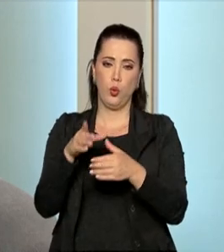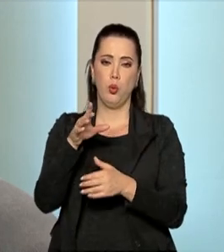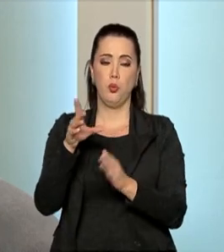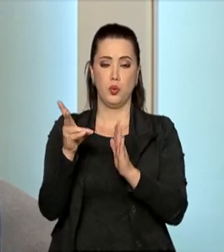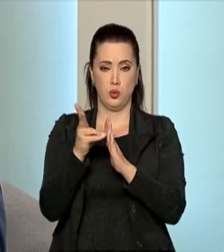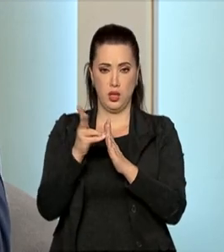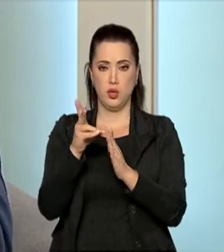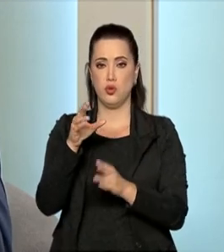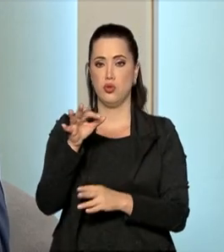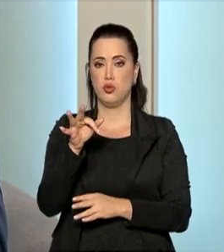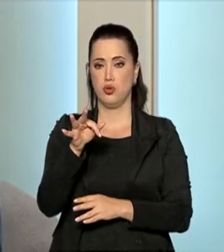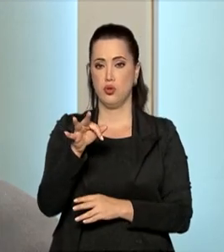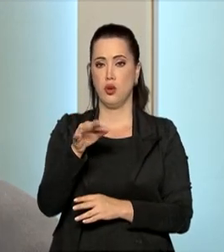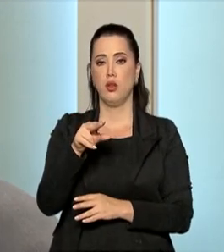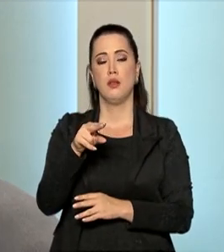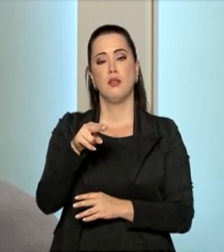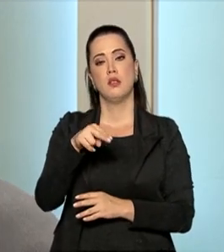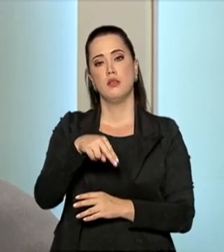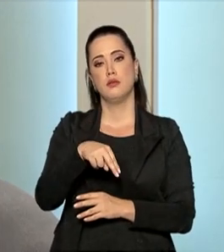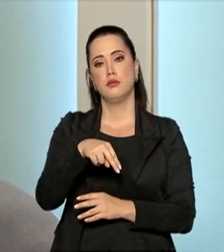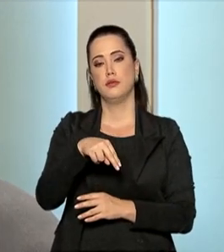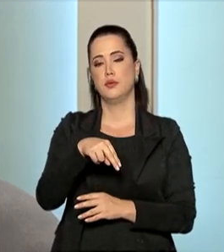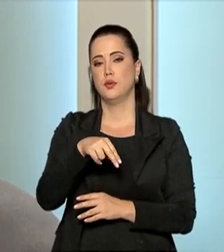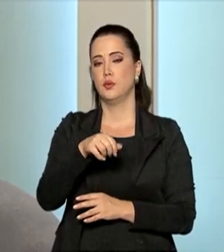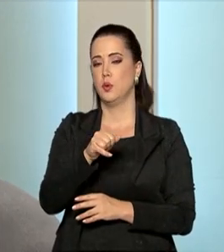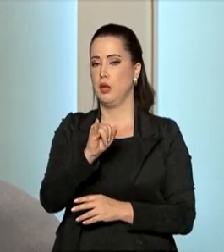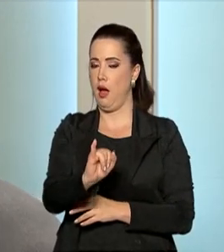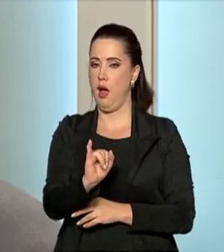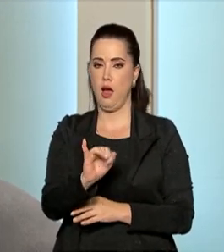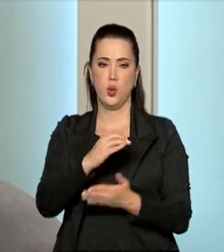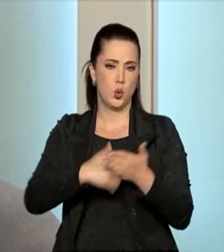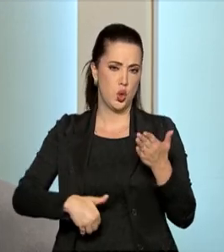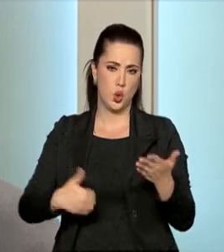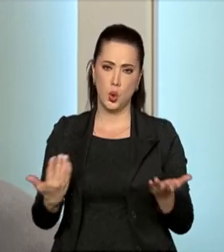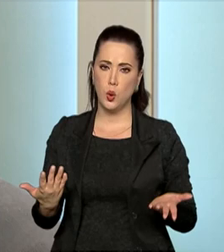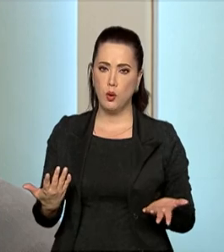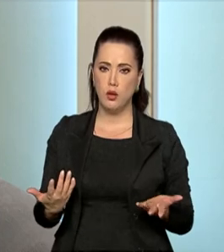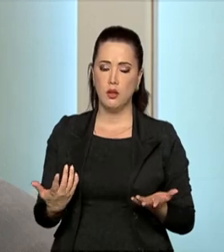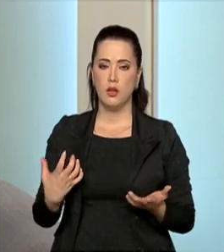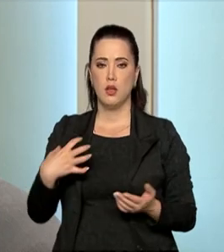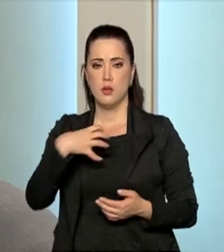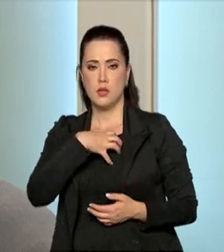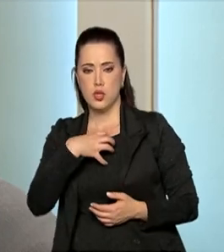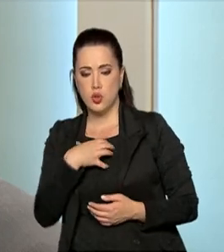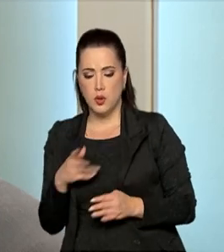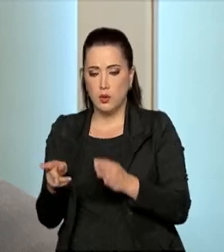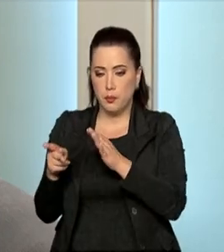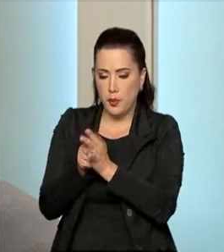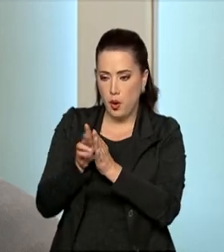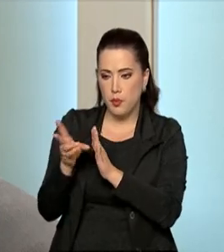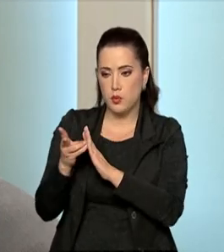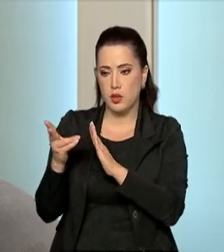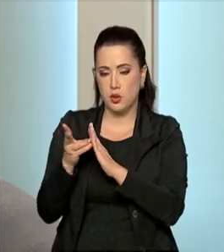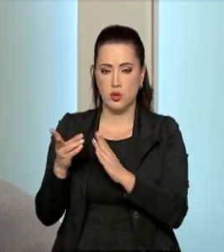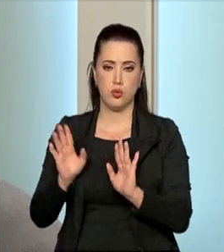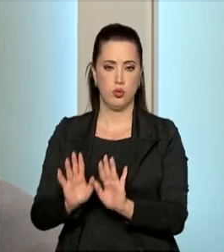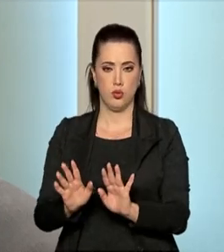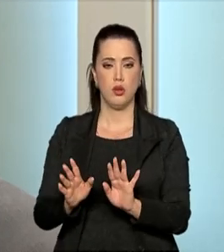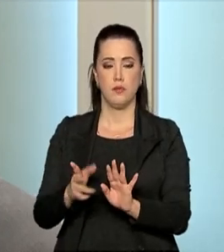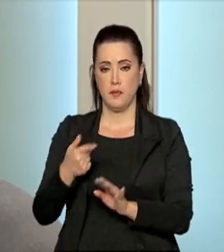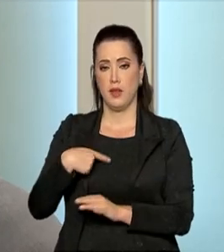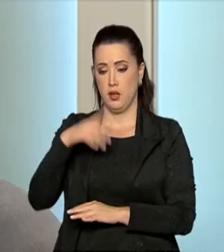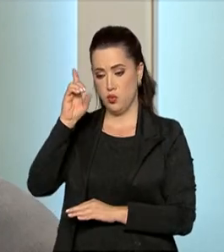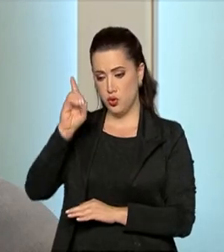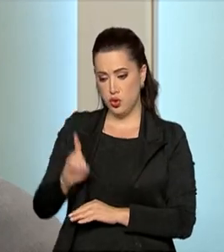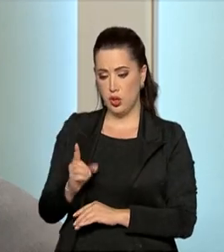ideia do pertencimento étnico, também não tirou o sentimento de pertinência do indivíduo achar-se índio. Isso é um